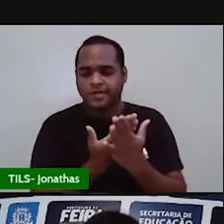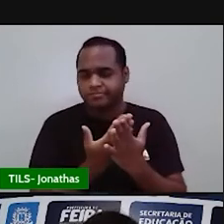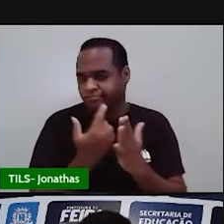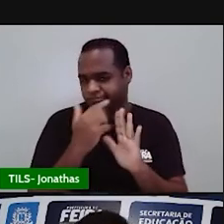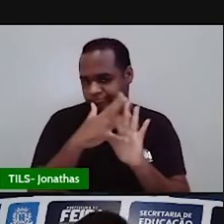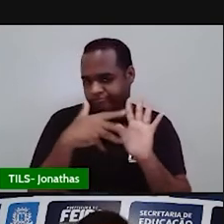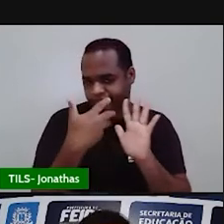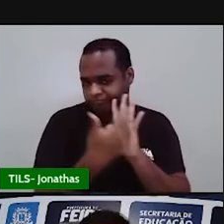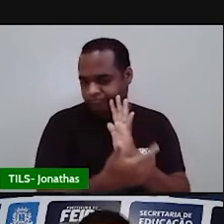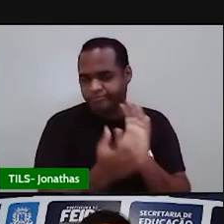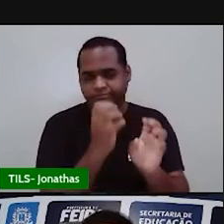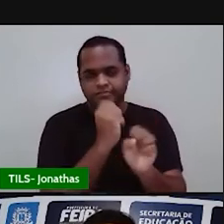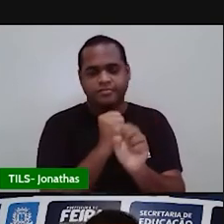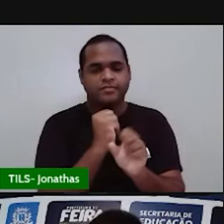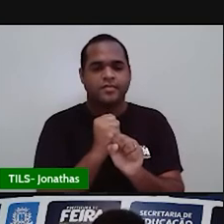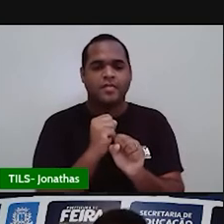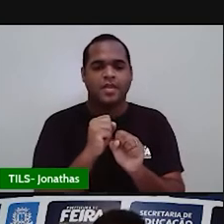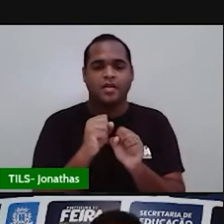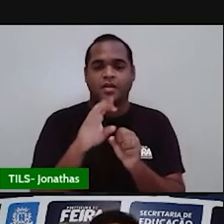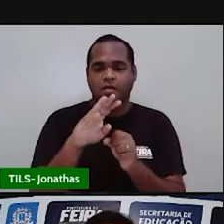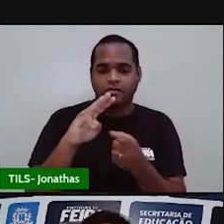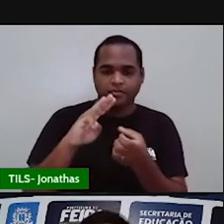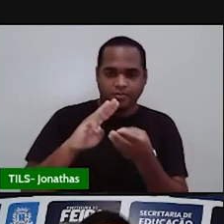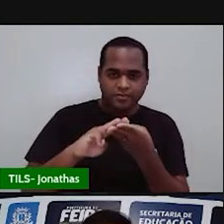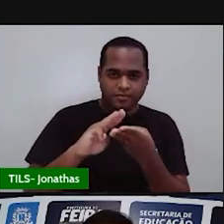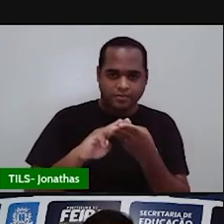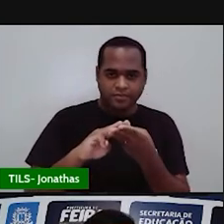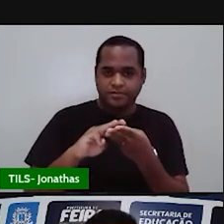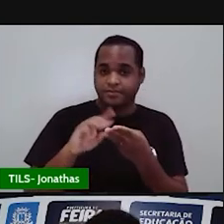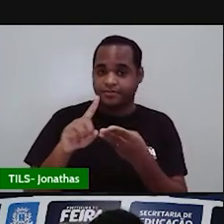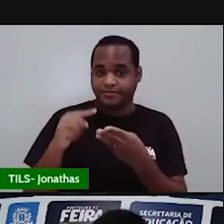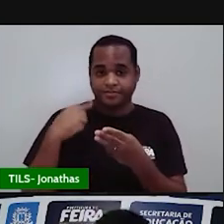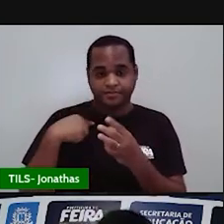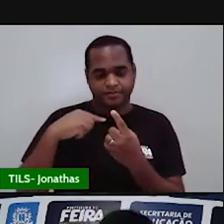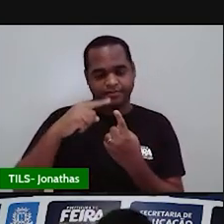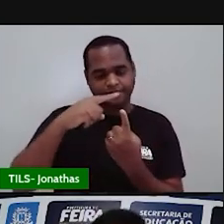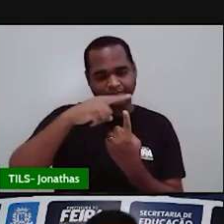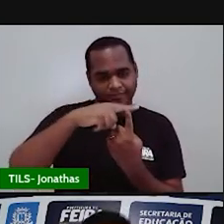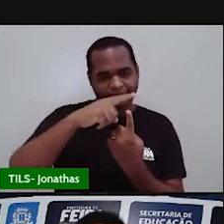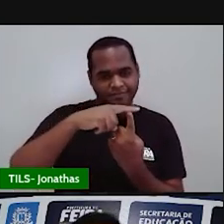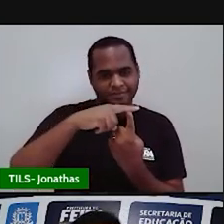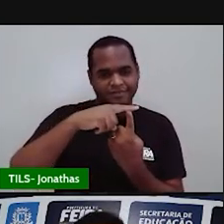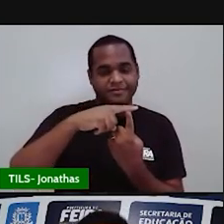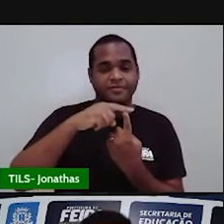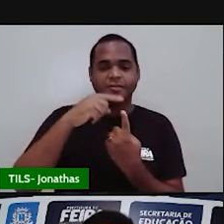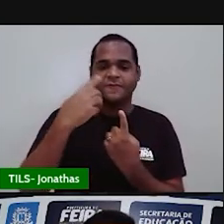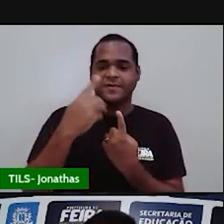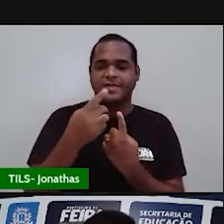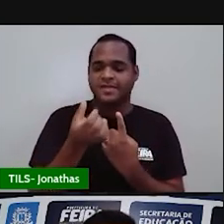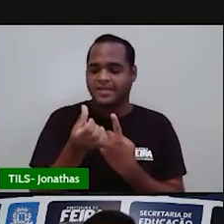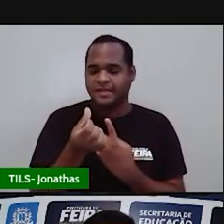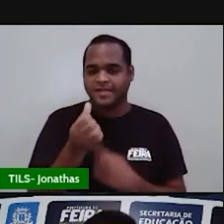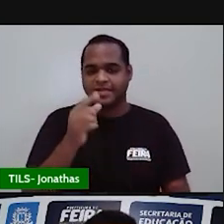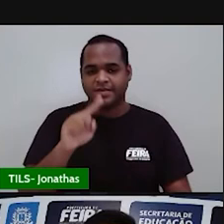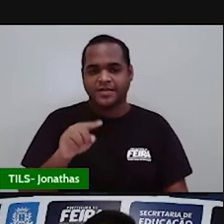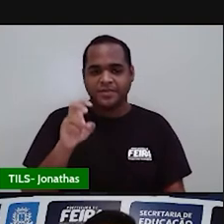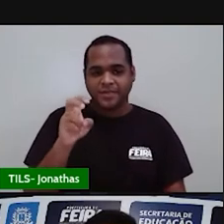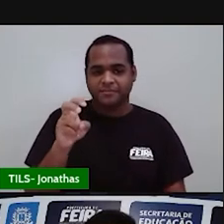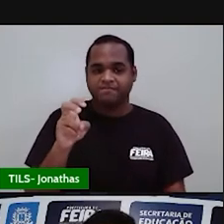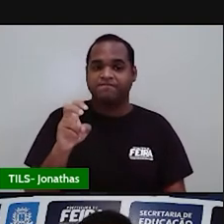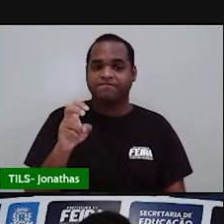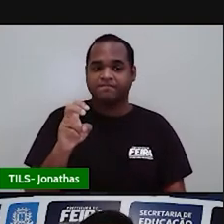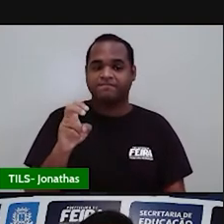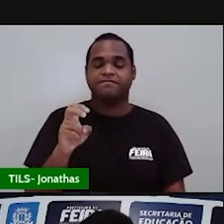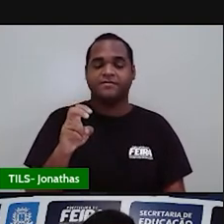Digamos, né? Que em matemática, na unidade 1, você tirou aquela notinha ali, ó, 6